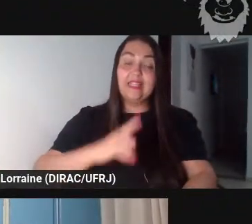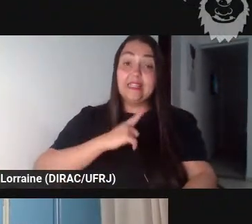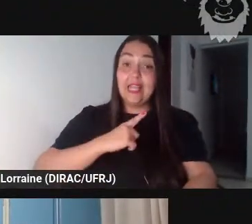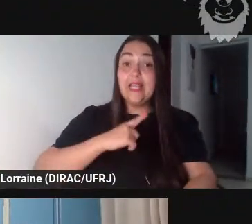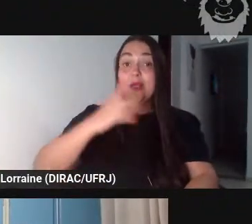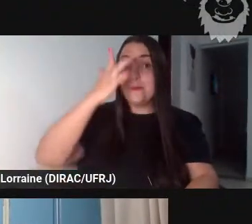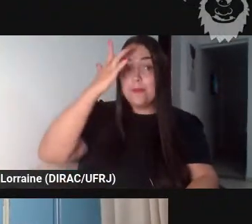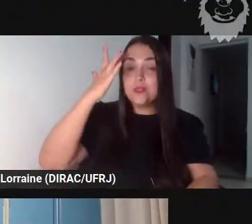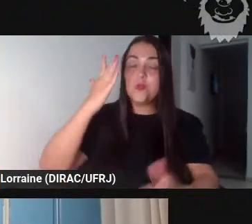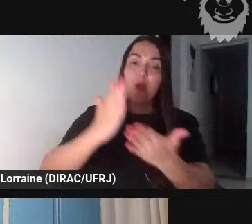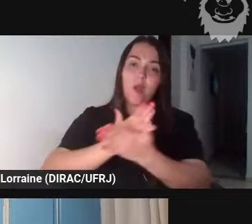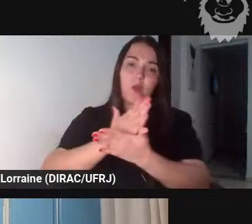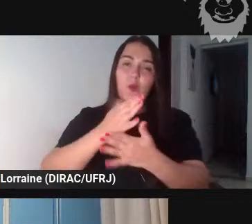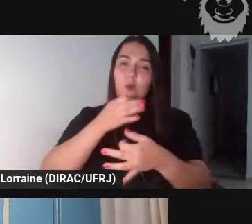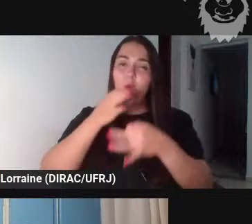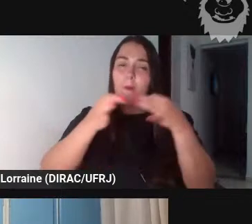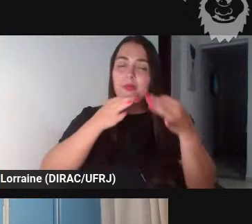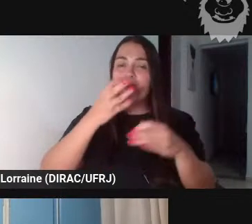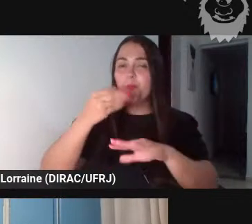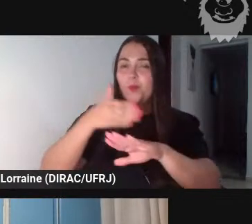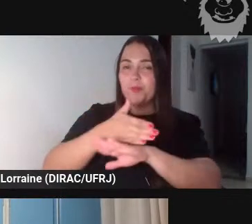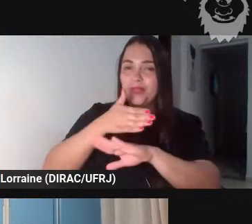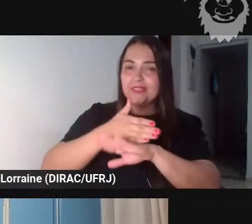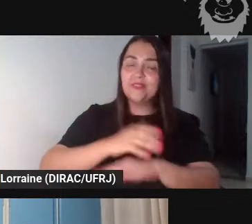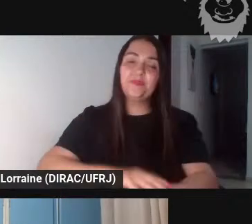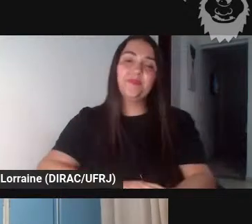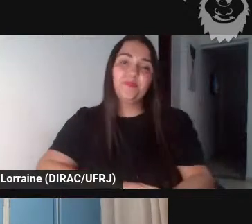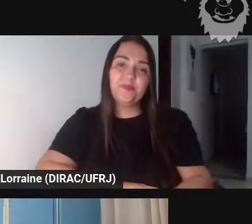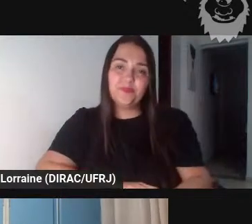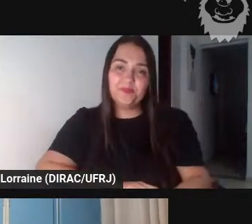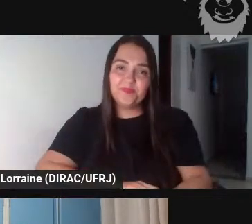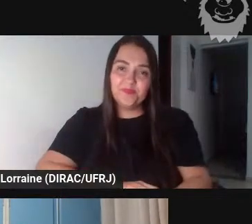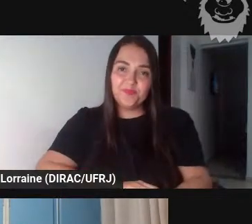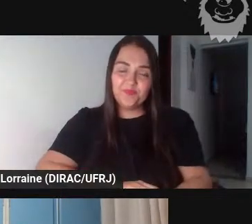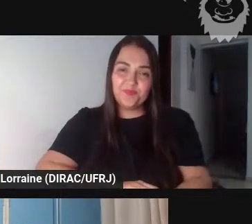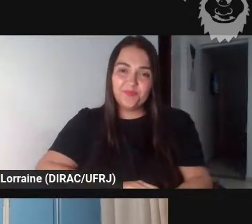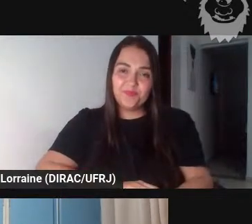comentando bastante participando bastante e